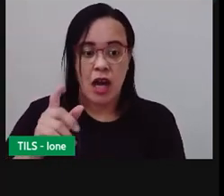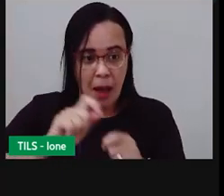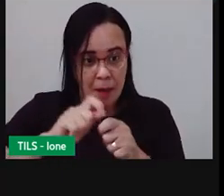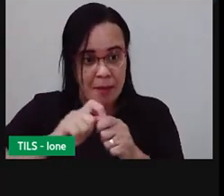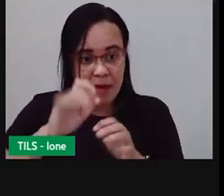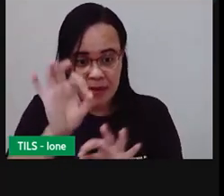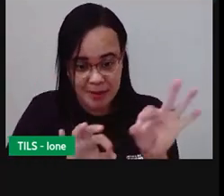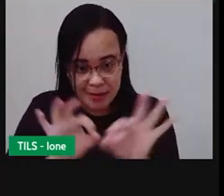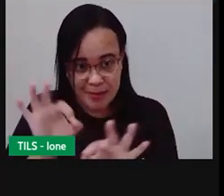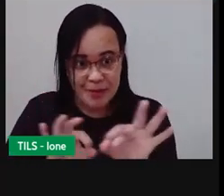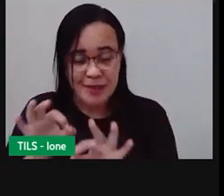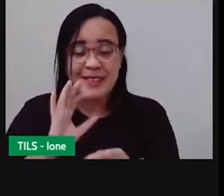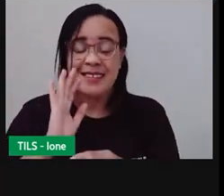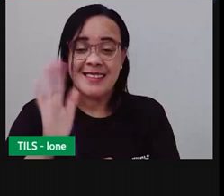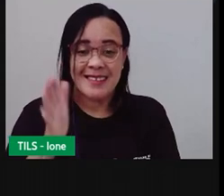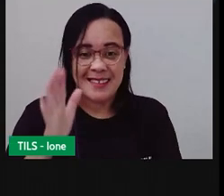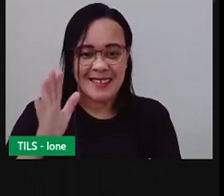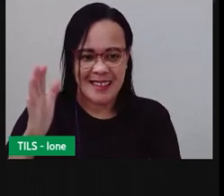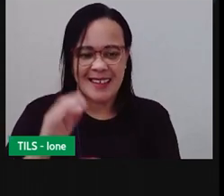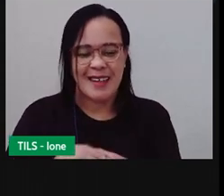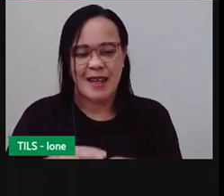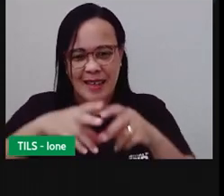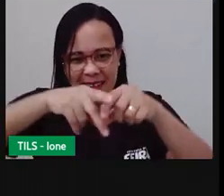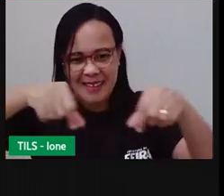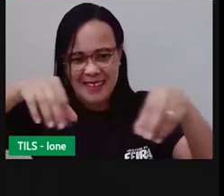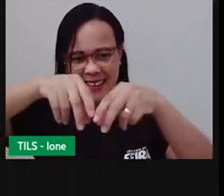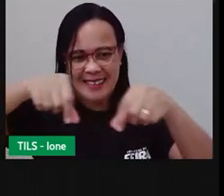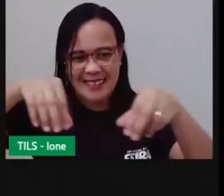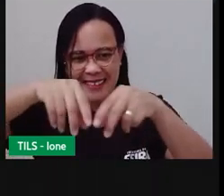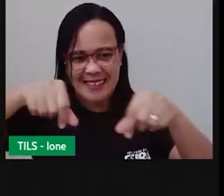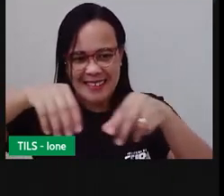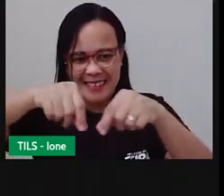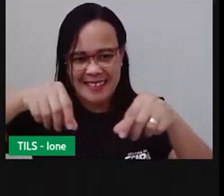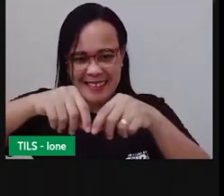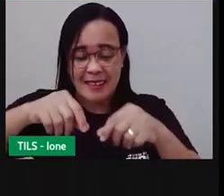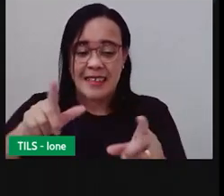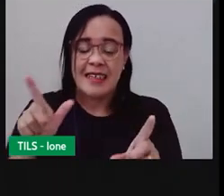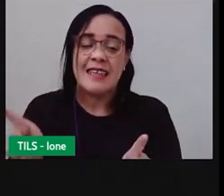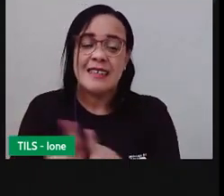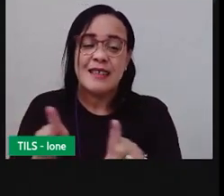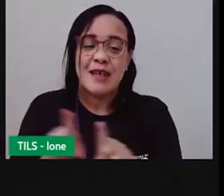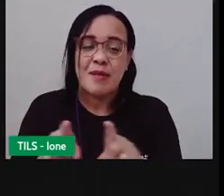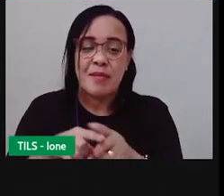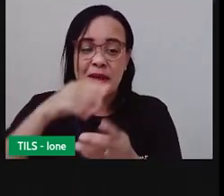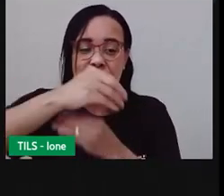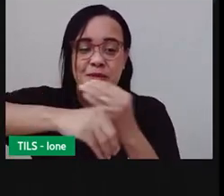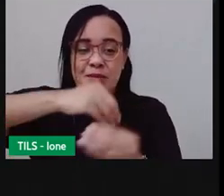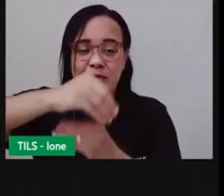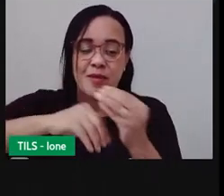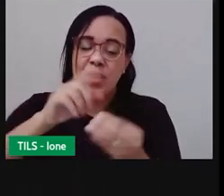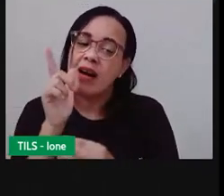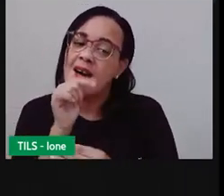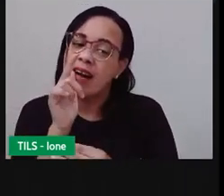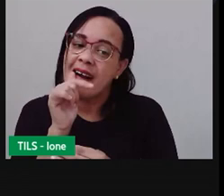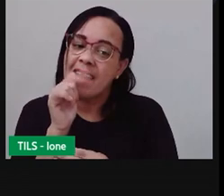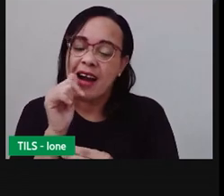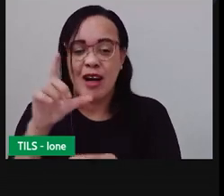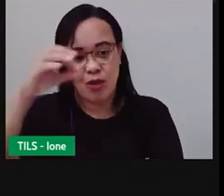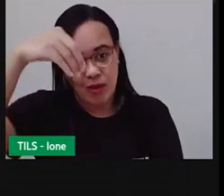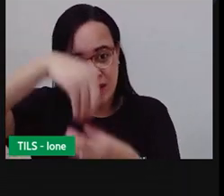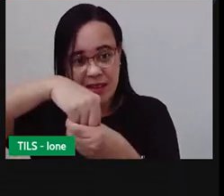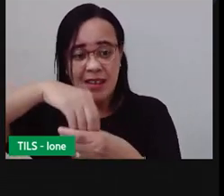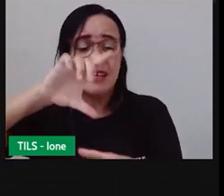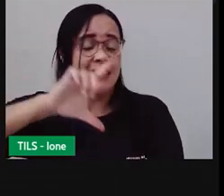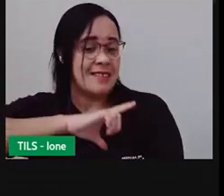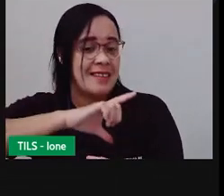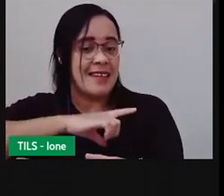Então, ali na parte de baixo da composteira fica o líquido, né? O extrato que é produzido a partir daquele composto que a gente